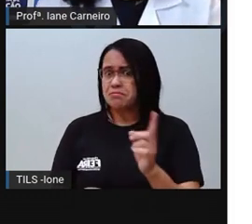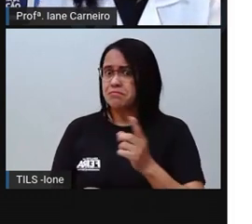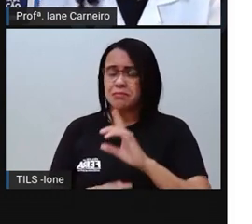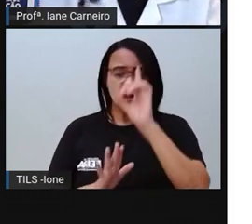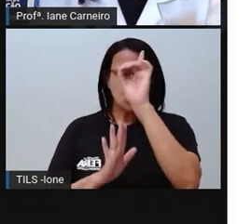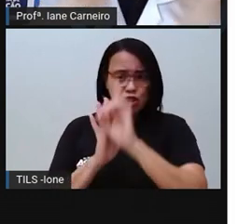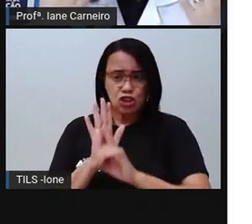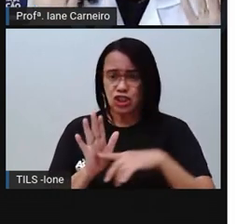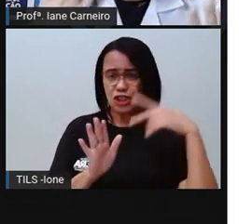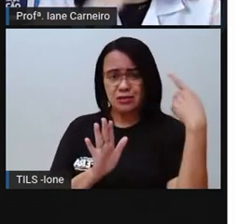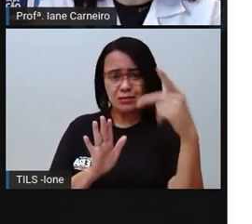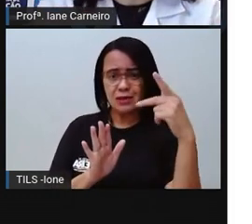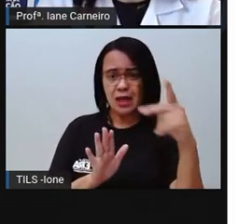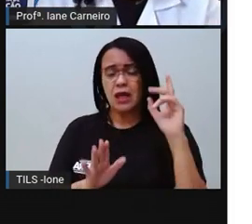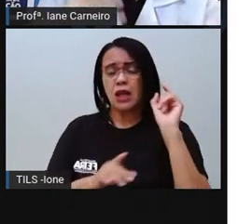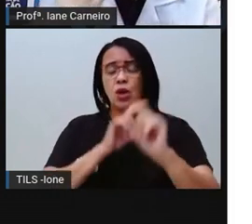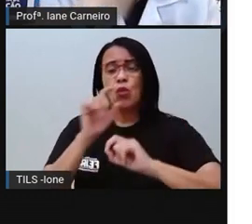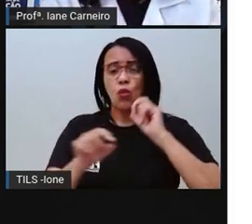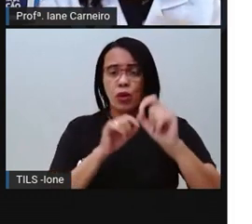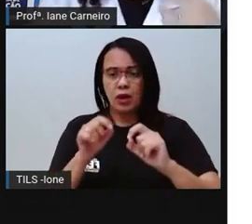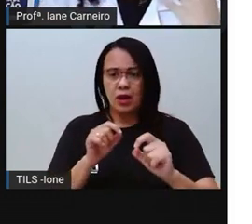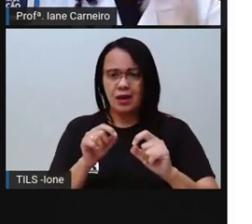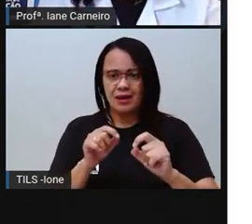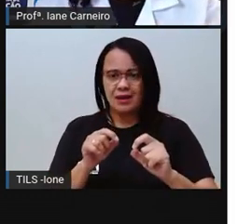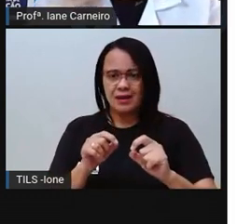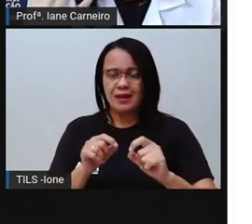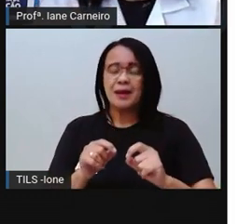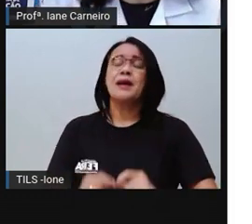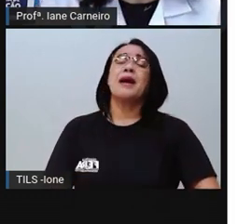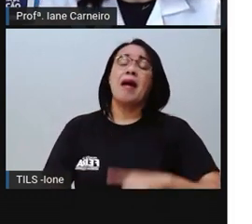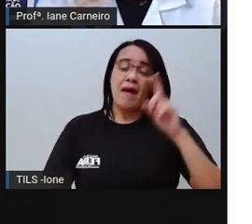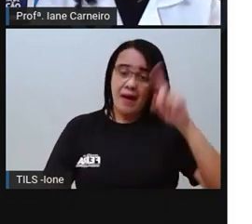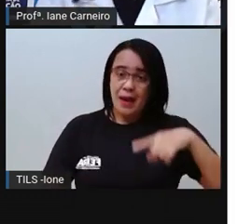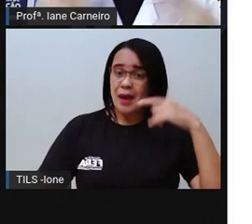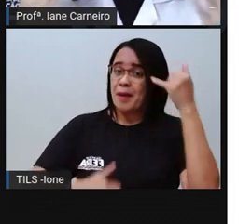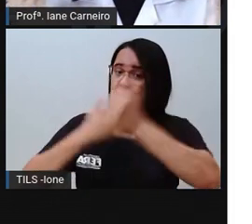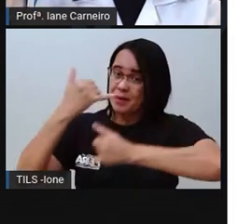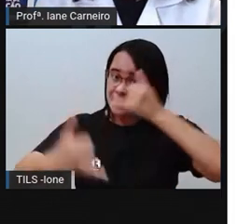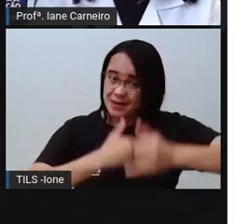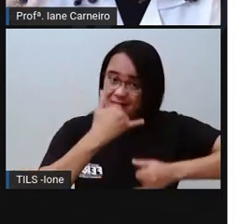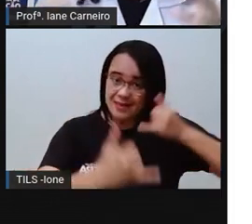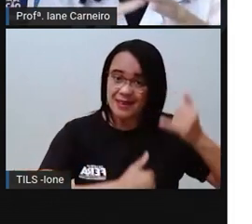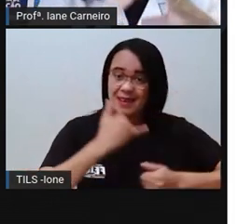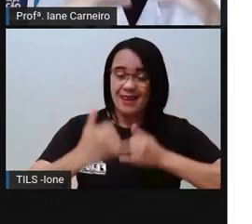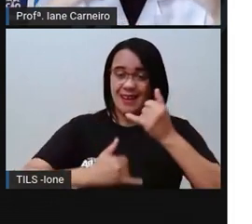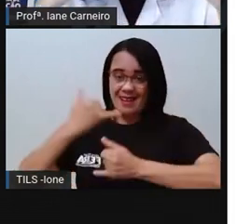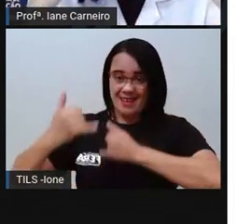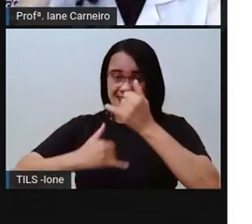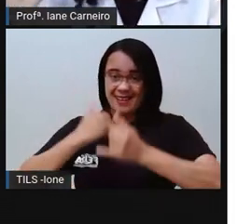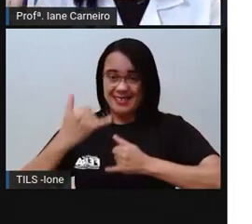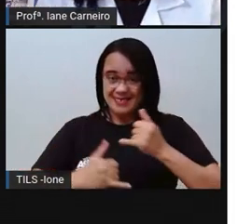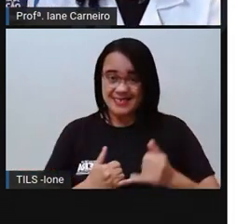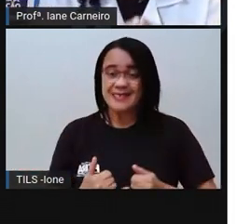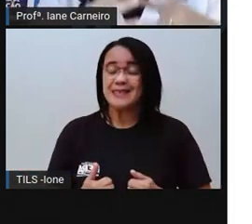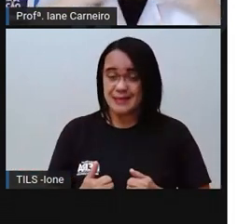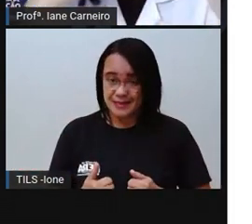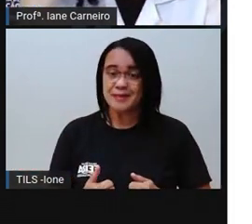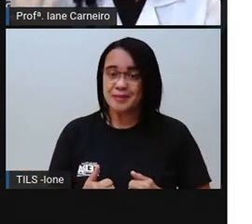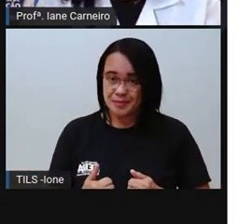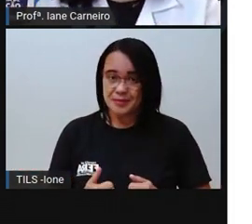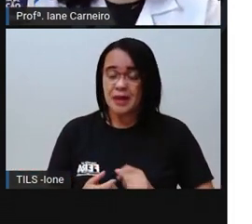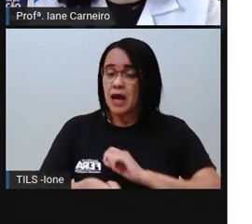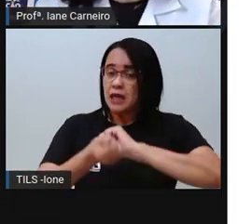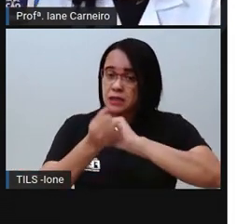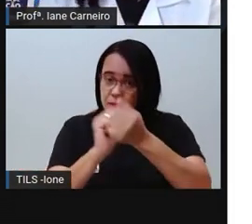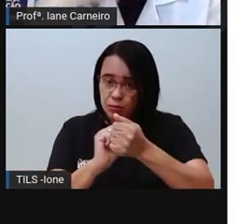da criança ter o direito ao lazer, ao esporte, a brincar, a divertir, né? E o trabalho não faz parte, né? Desse mundo